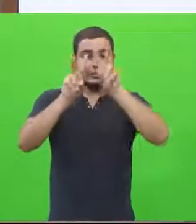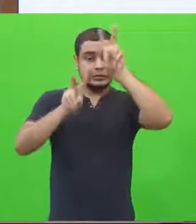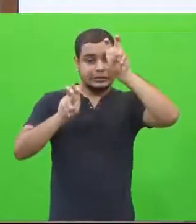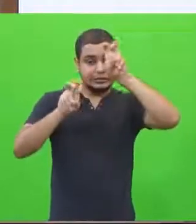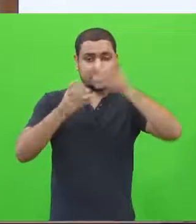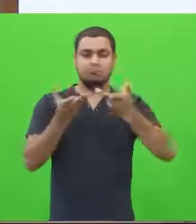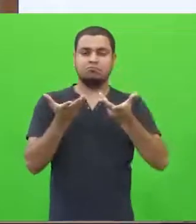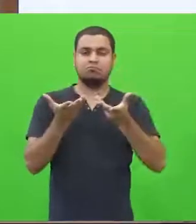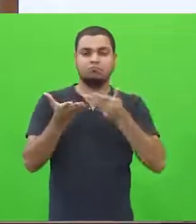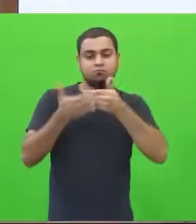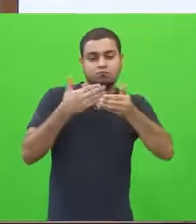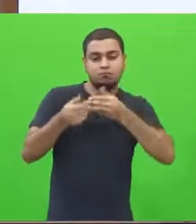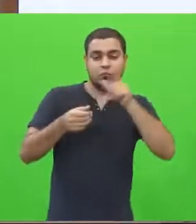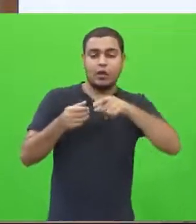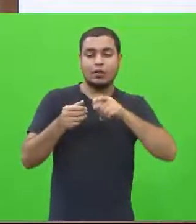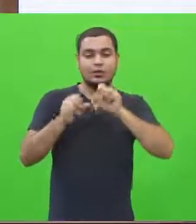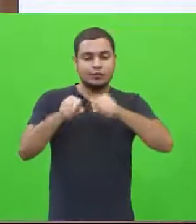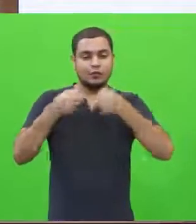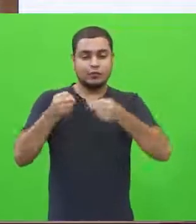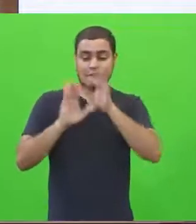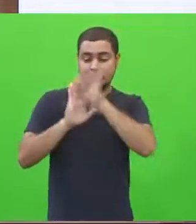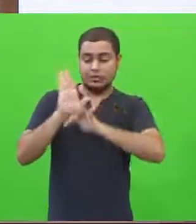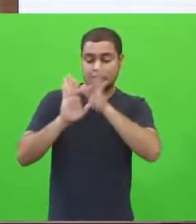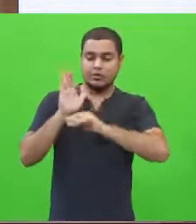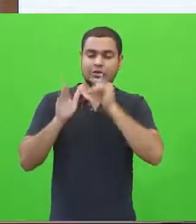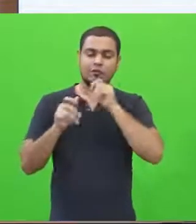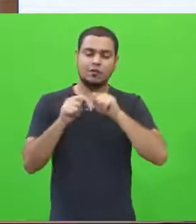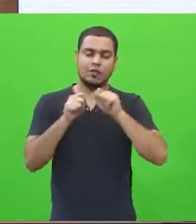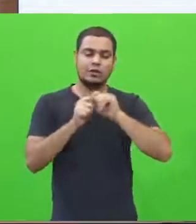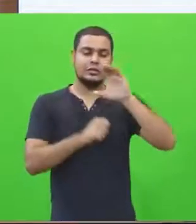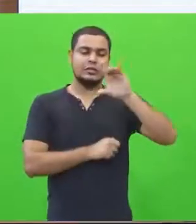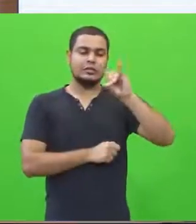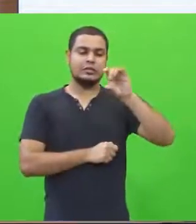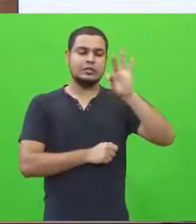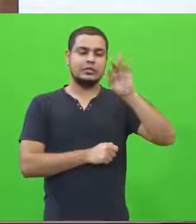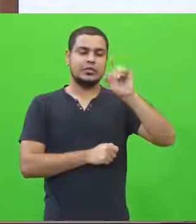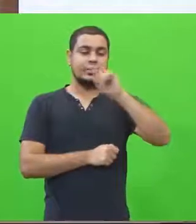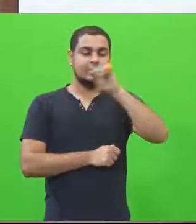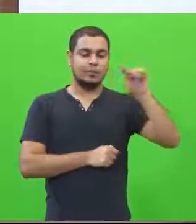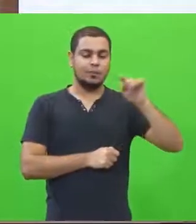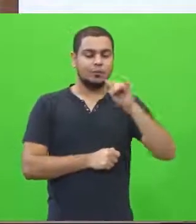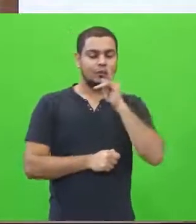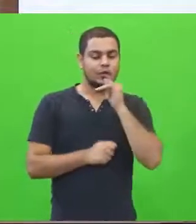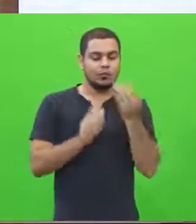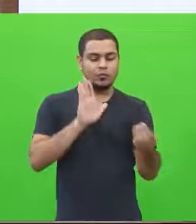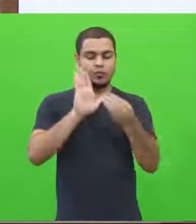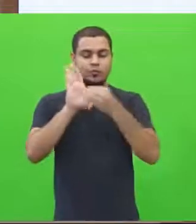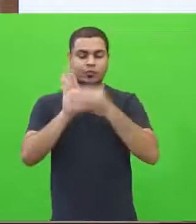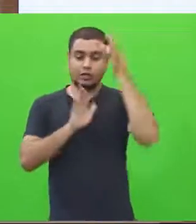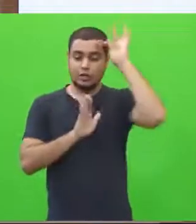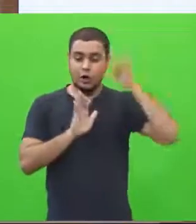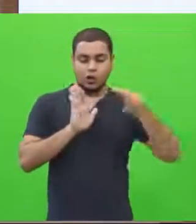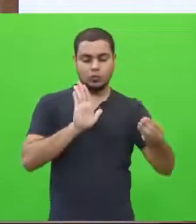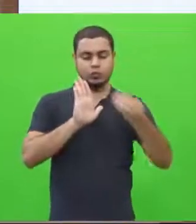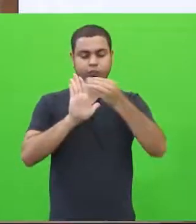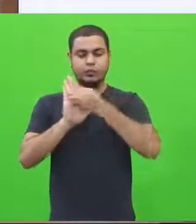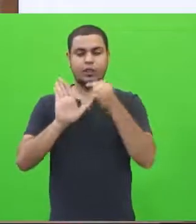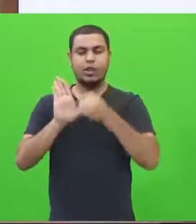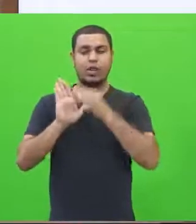por exemplo, reforçar a citação, porque não adianta apresentar a citação sem quaisquer inferências suas.